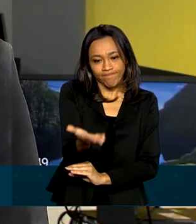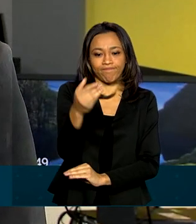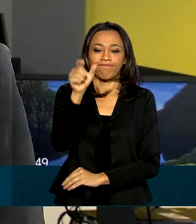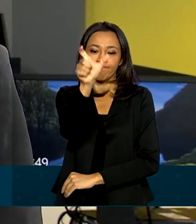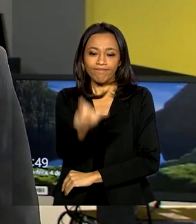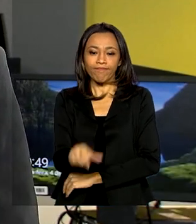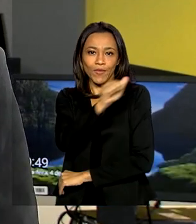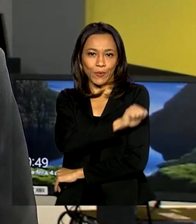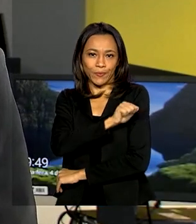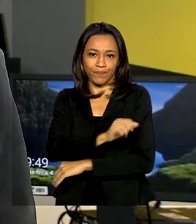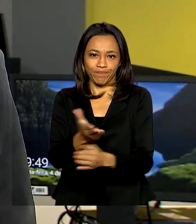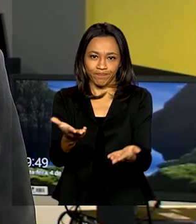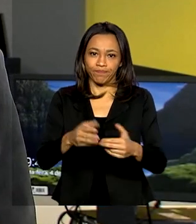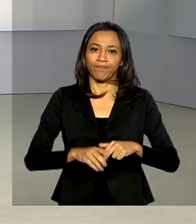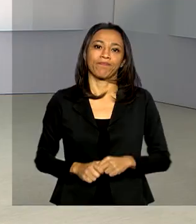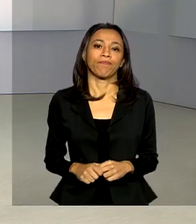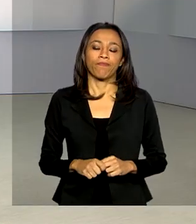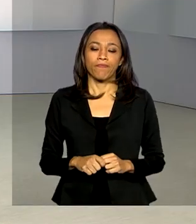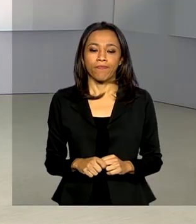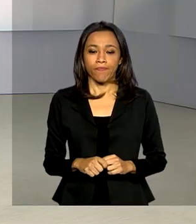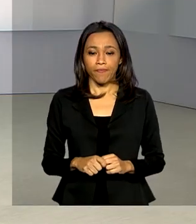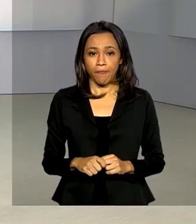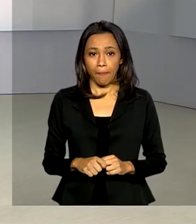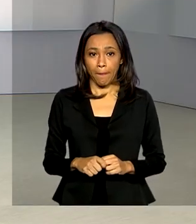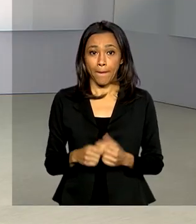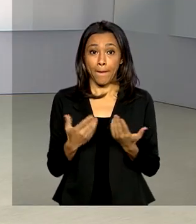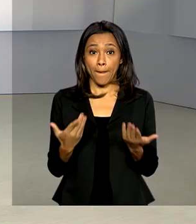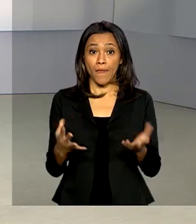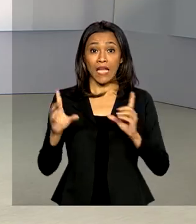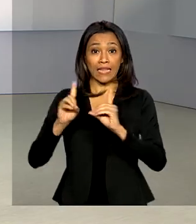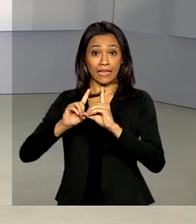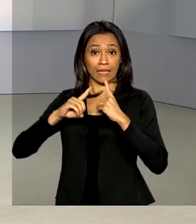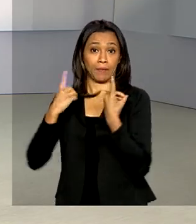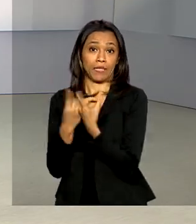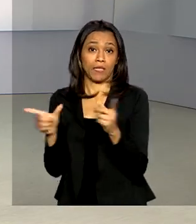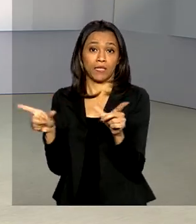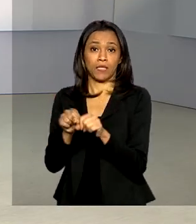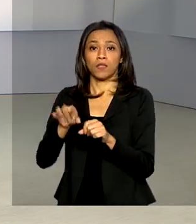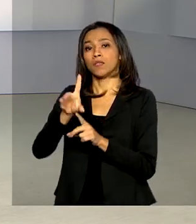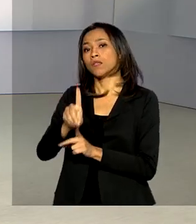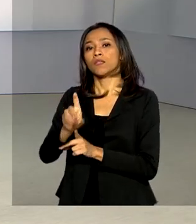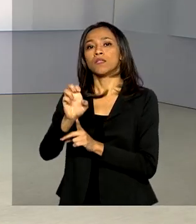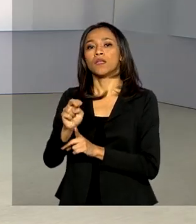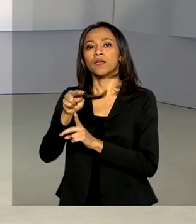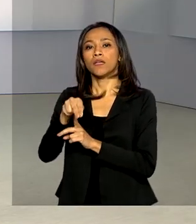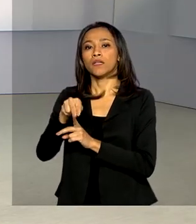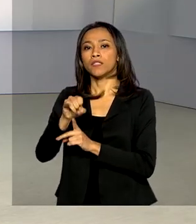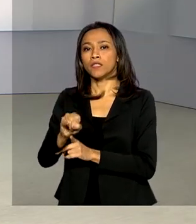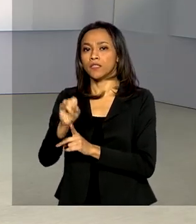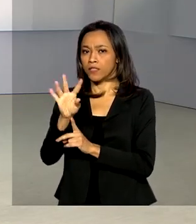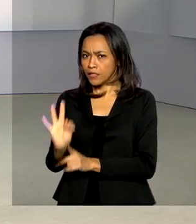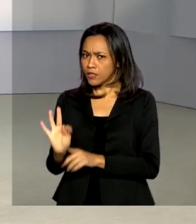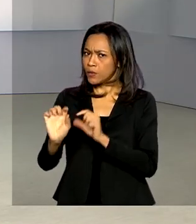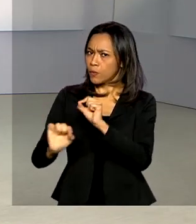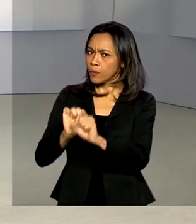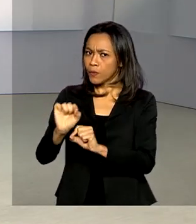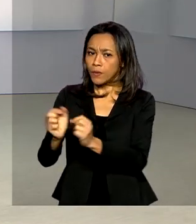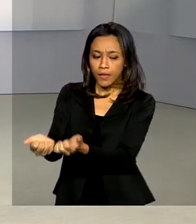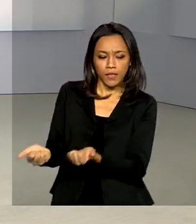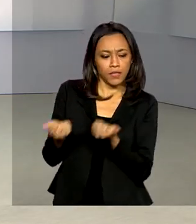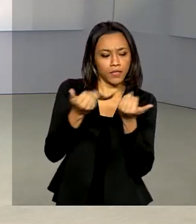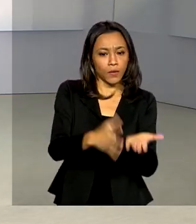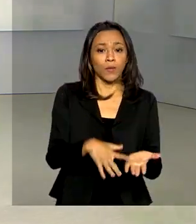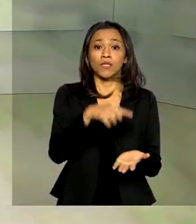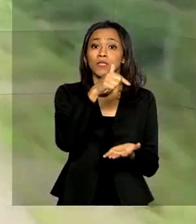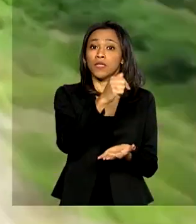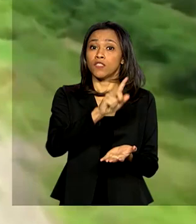Maurício de Almeida, para o governo agora. O Departamento Nacional de Infraestrutura de Transportes entregou os 7